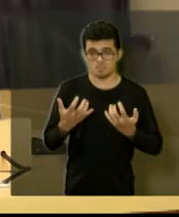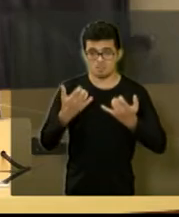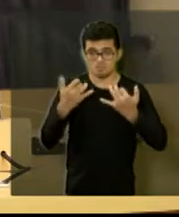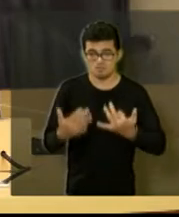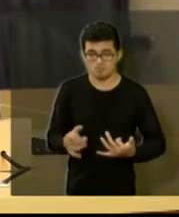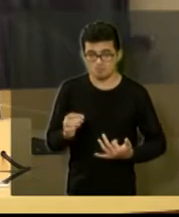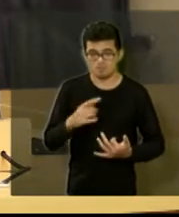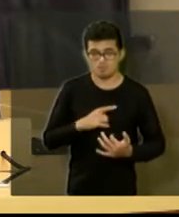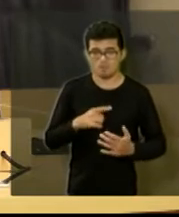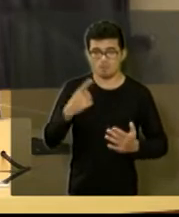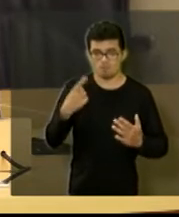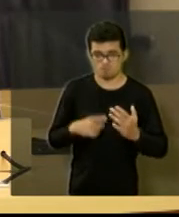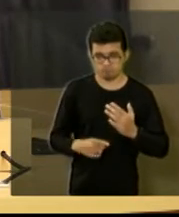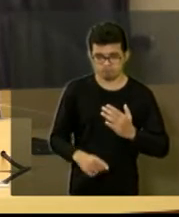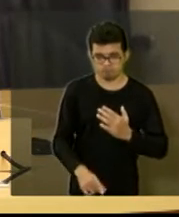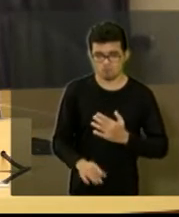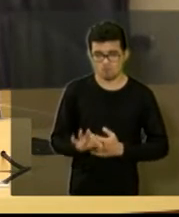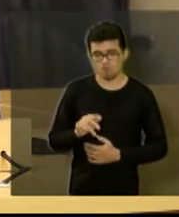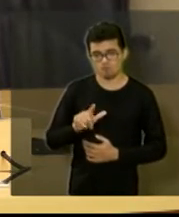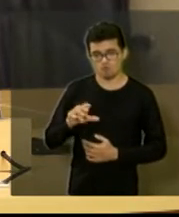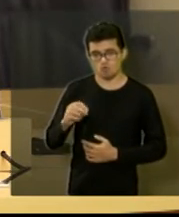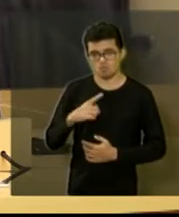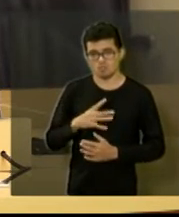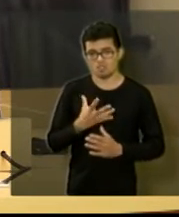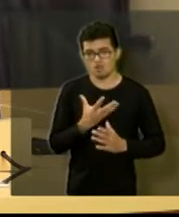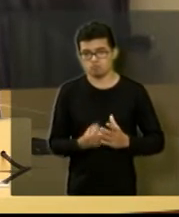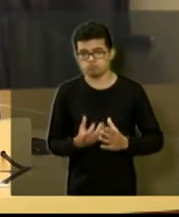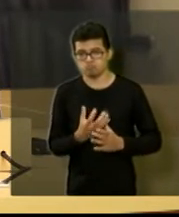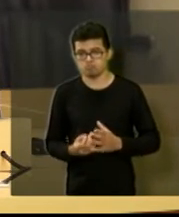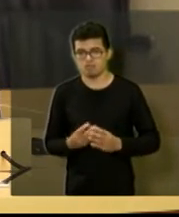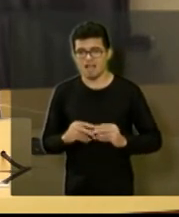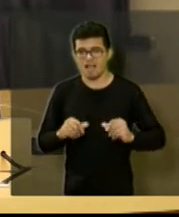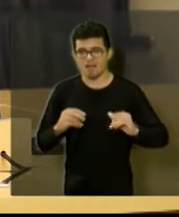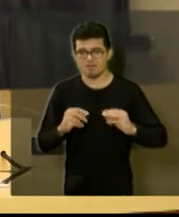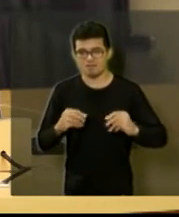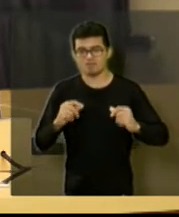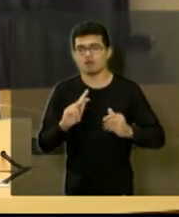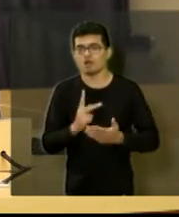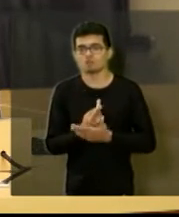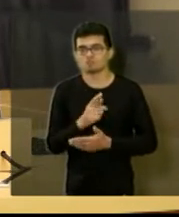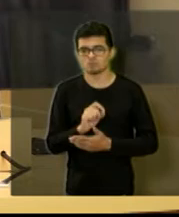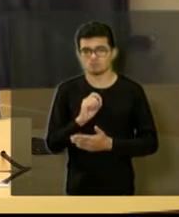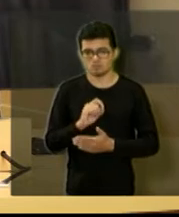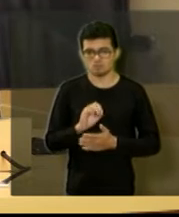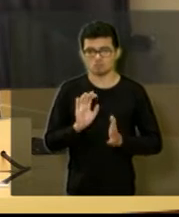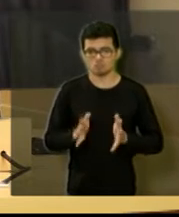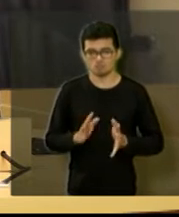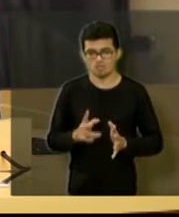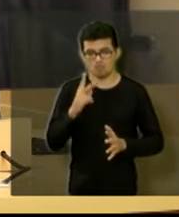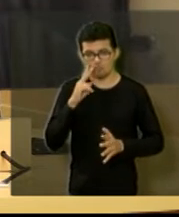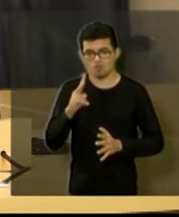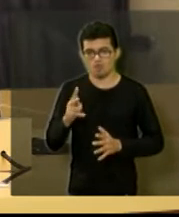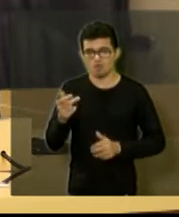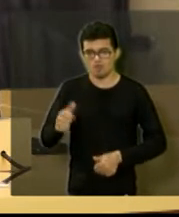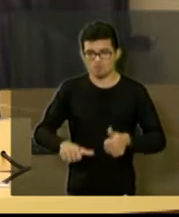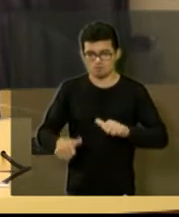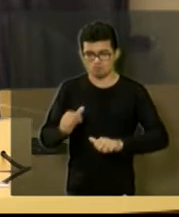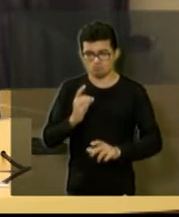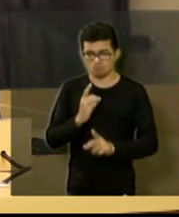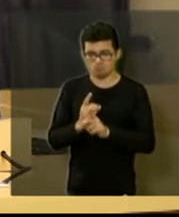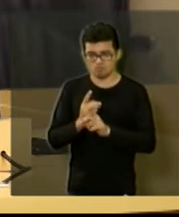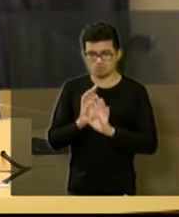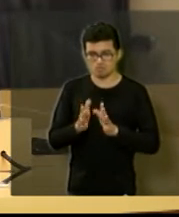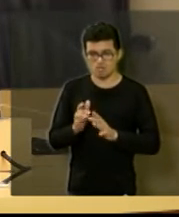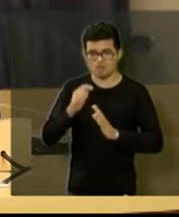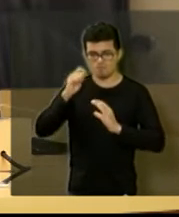respeito do poço Flora ele estava puxando areia e o que aconteceu isso aí já foi verificado já foi detectado já